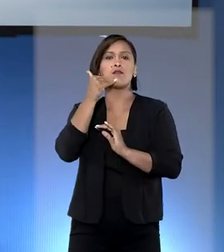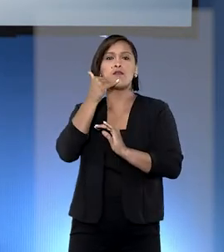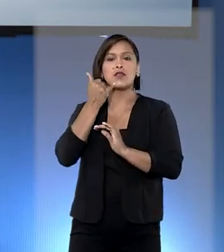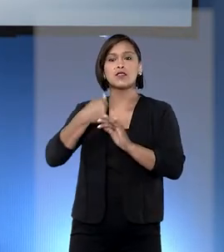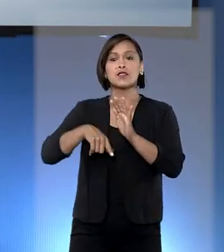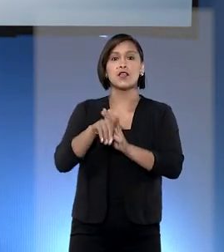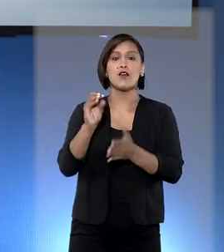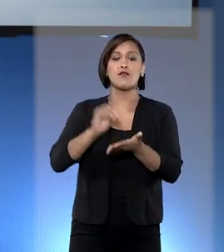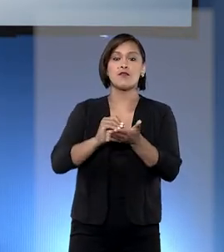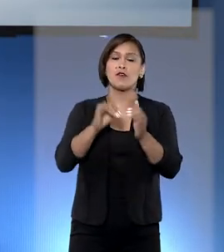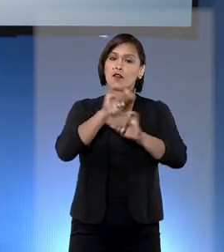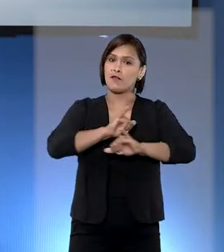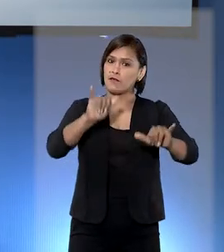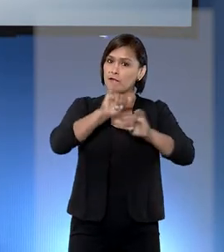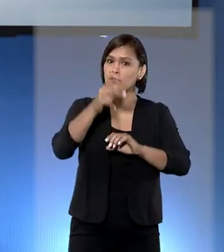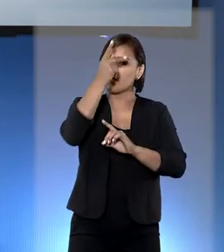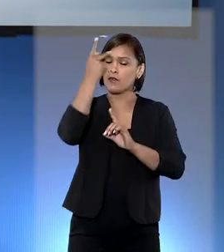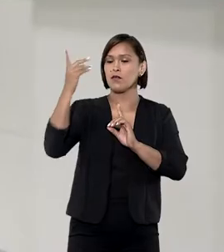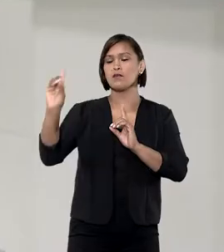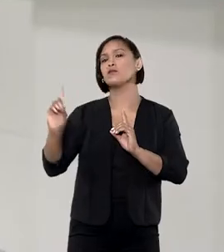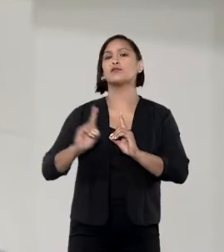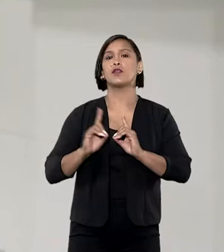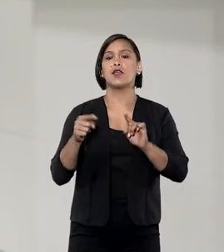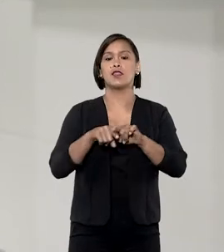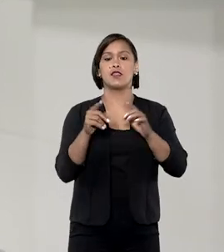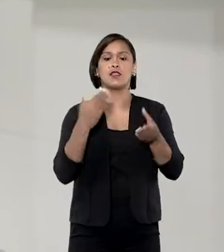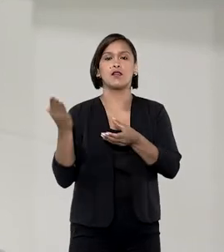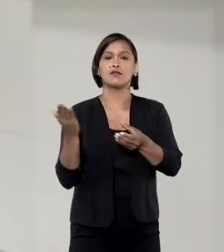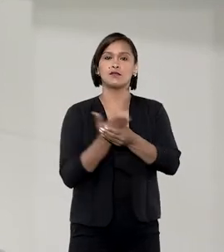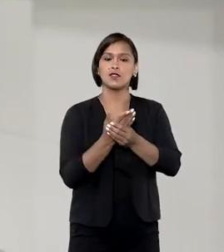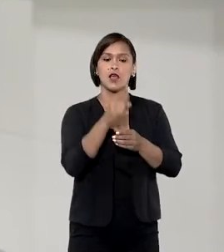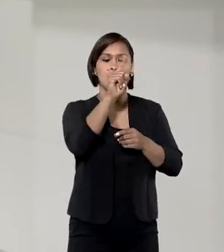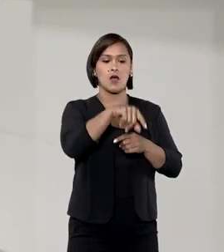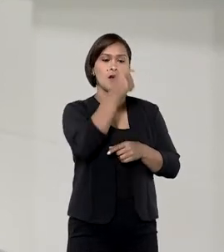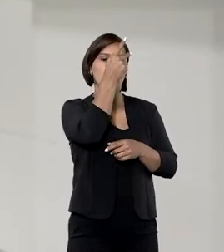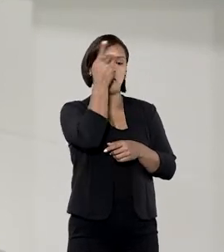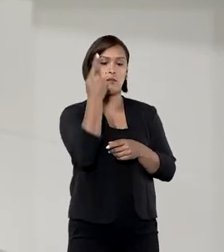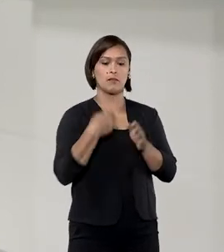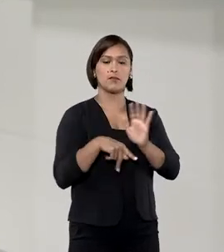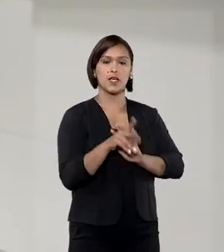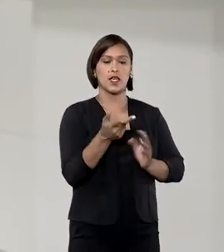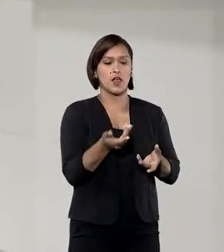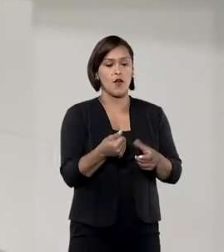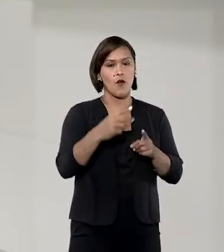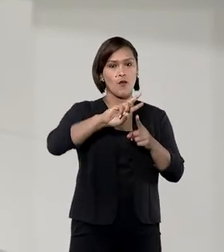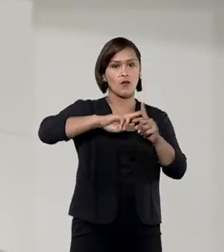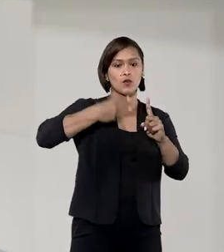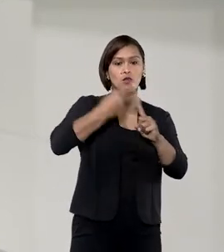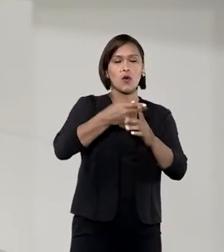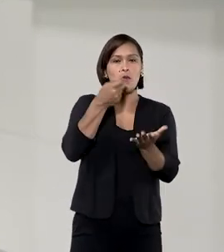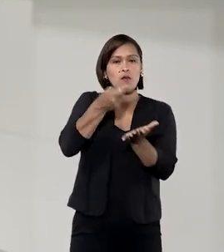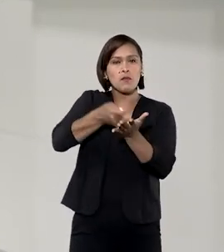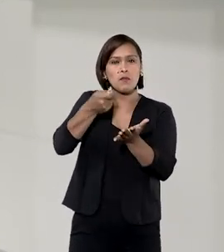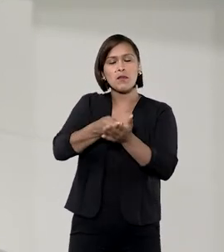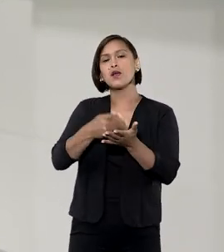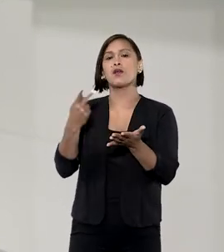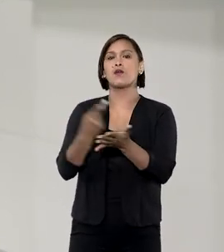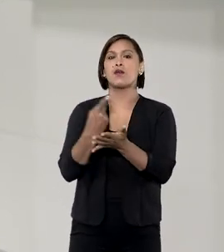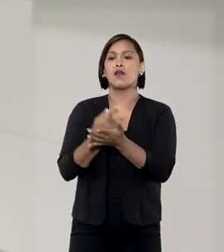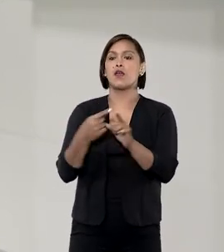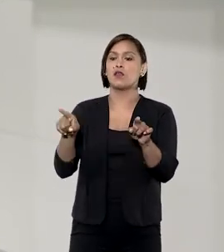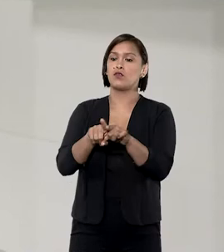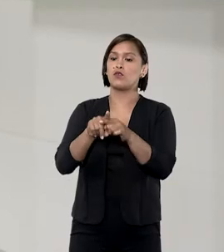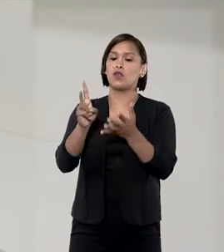sem o consentimento da contratante. Na ação, a consumidora requereu a devolução em dobro do valor pago indevidamente